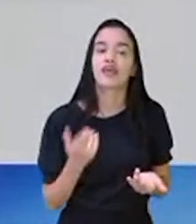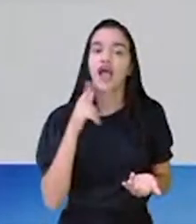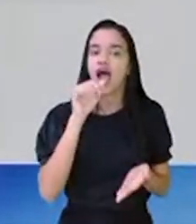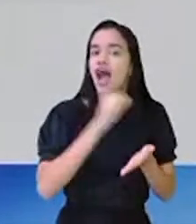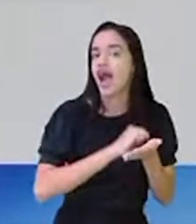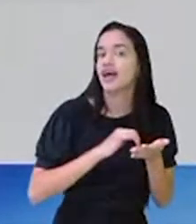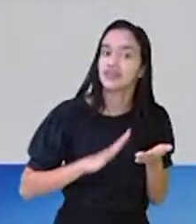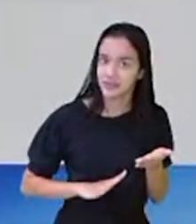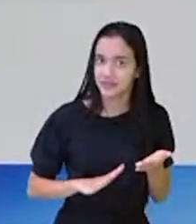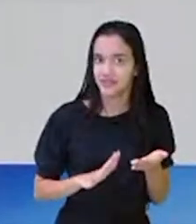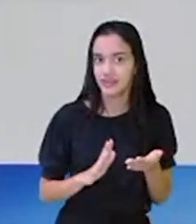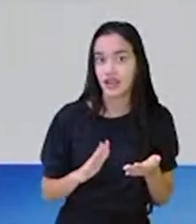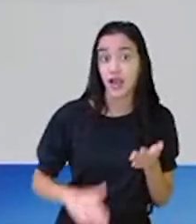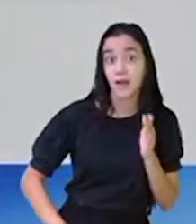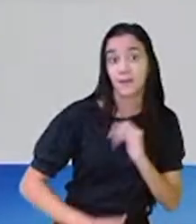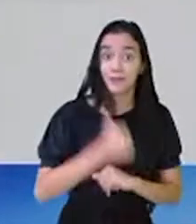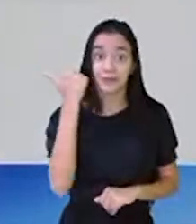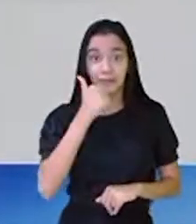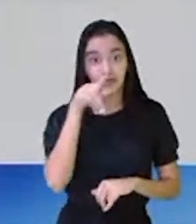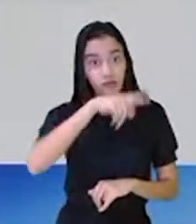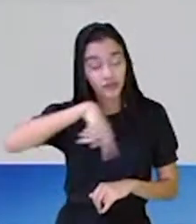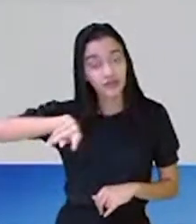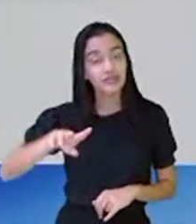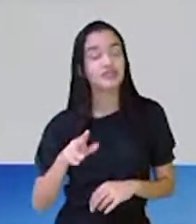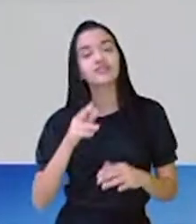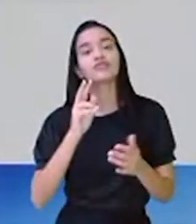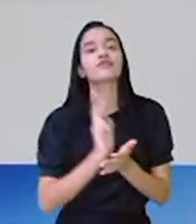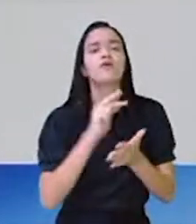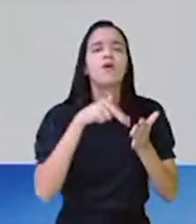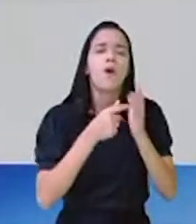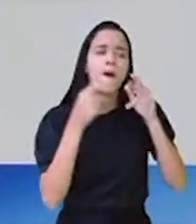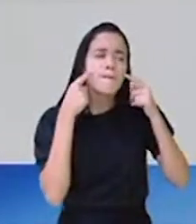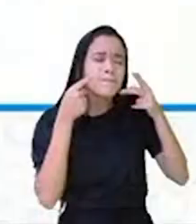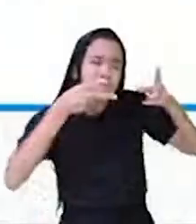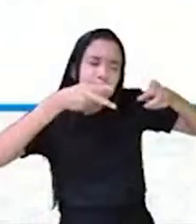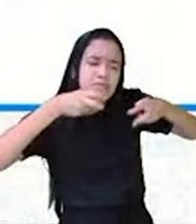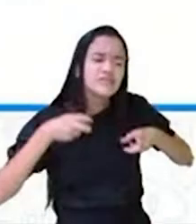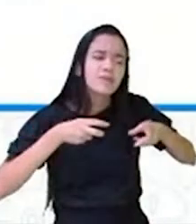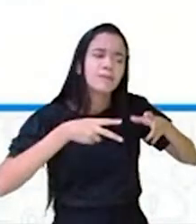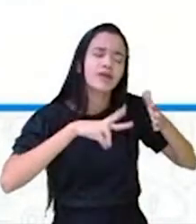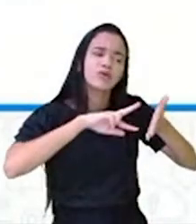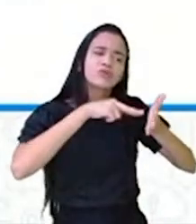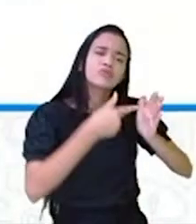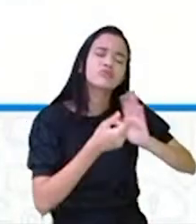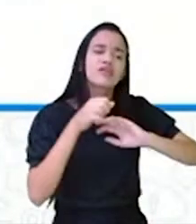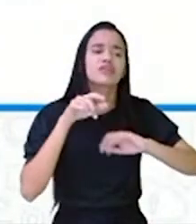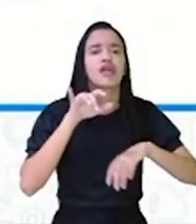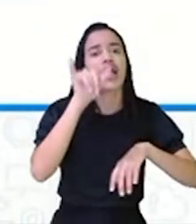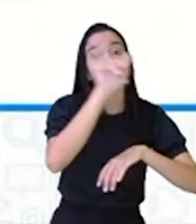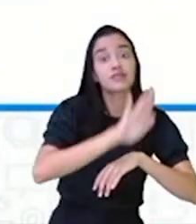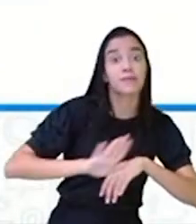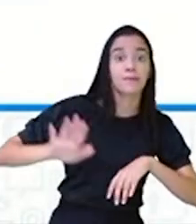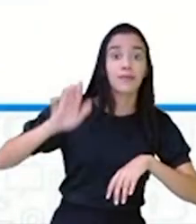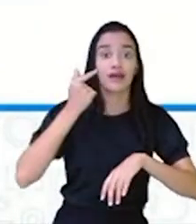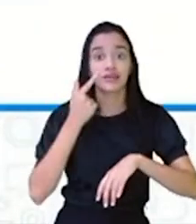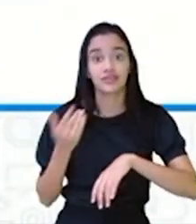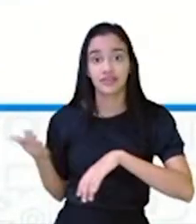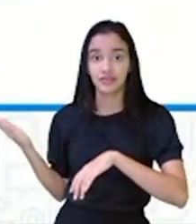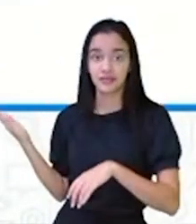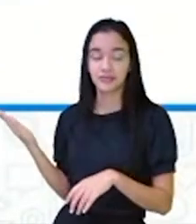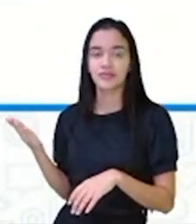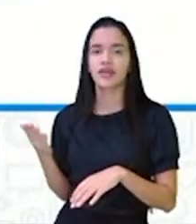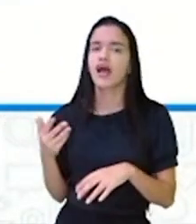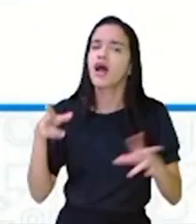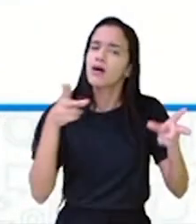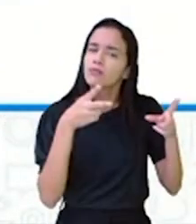atividade é essa, Primeiro vocês vão decifrar a mensagem abaixo, que traz um ditado popular.